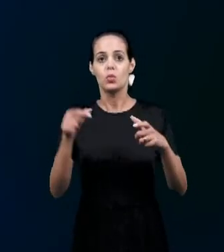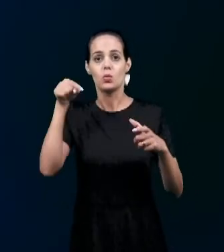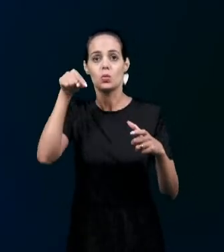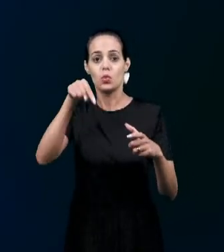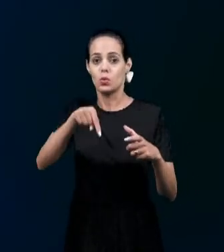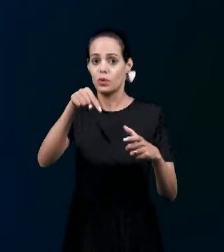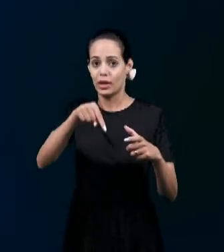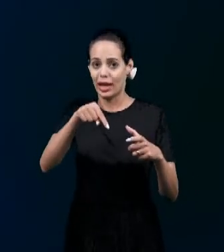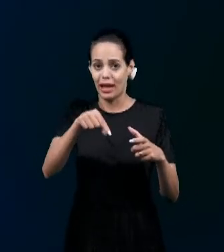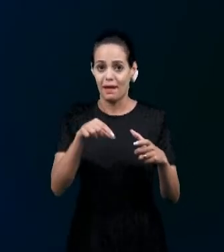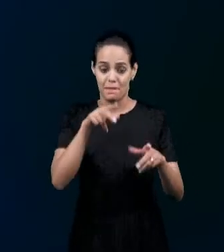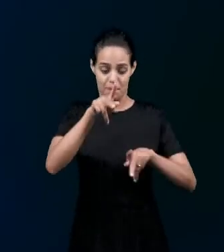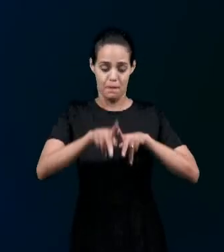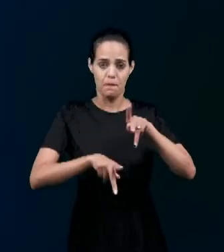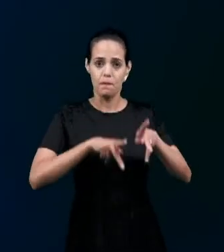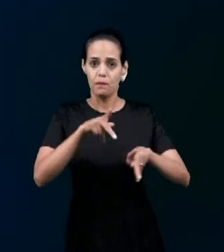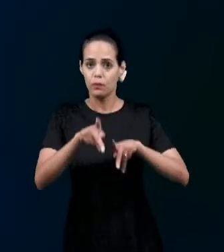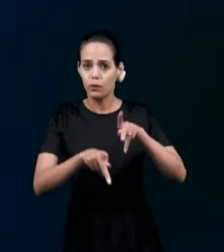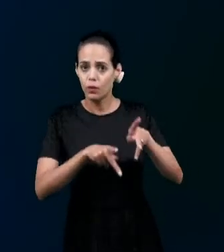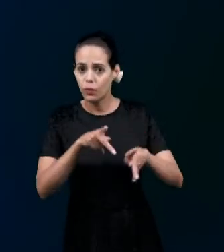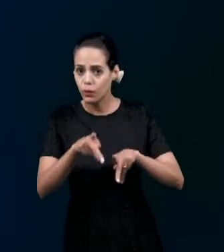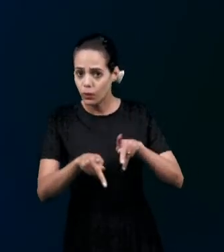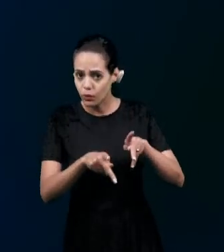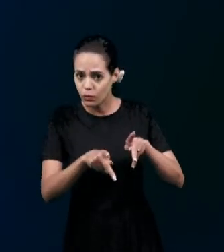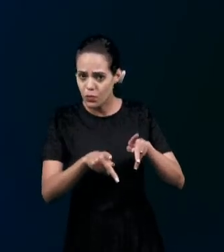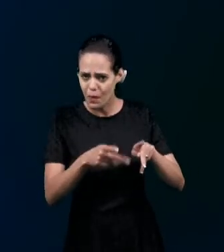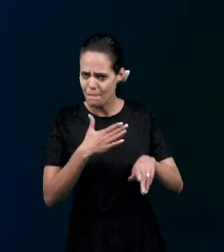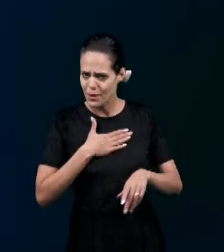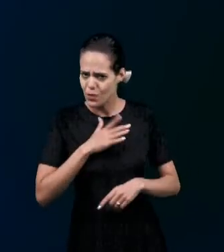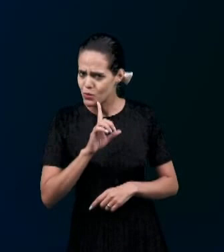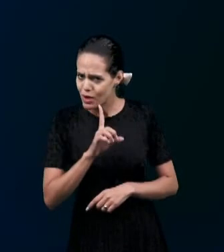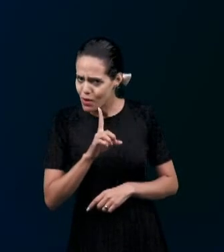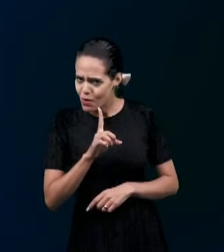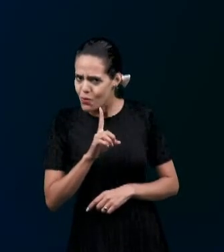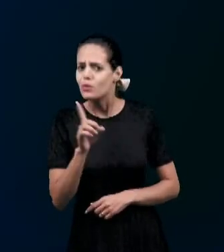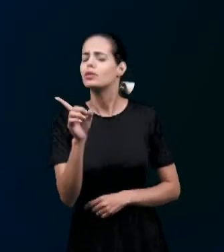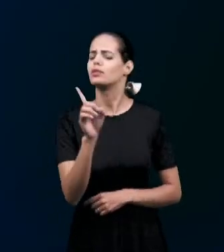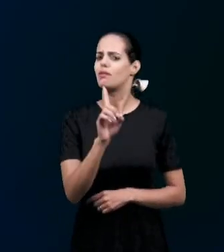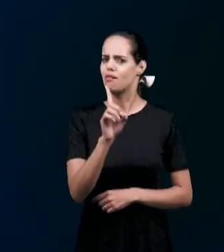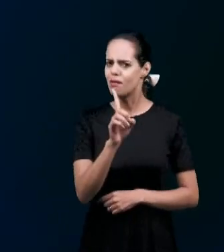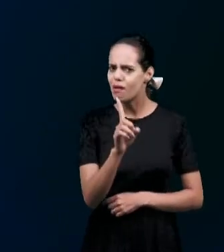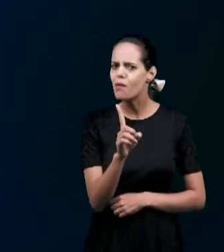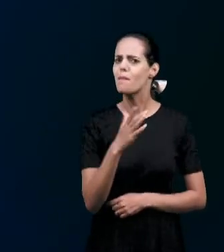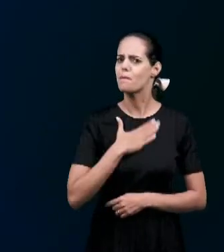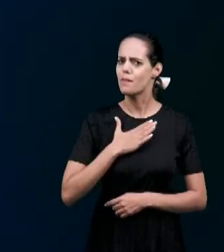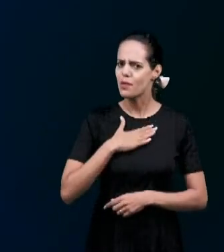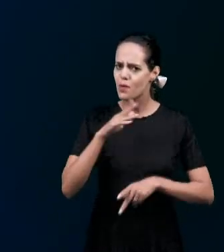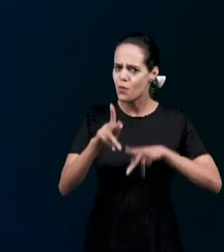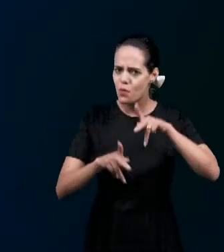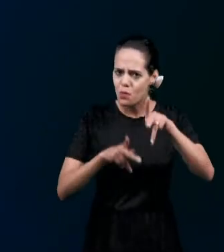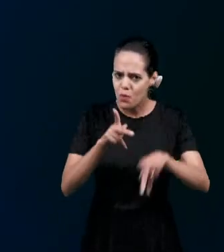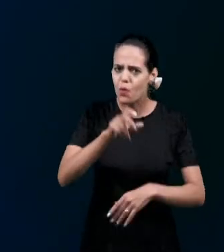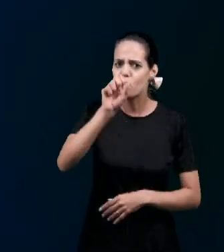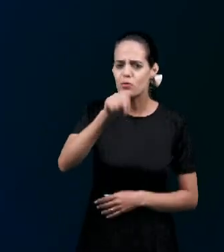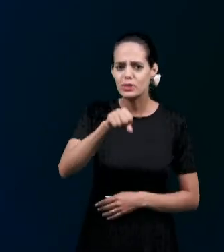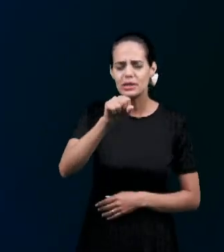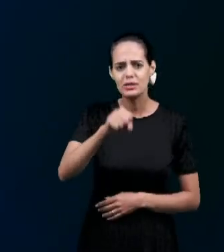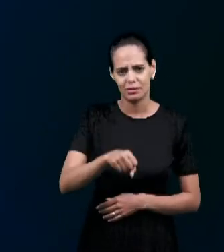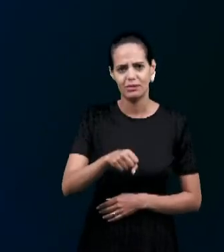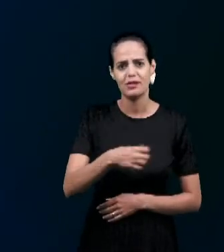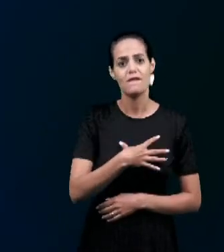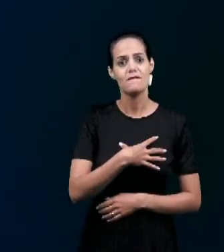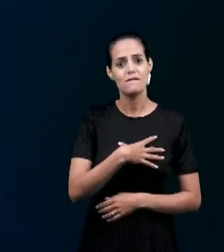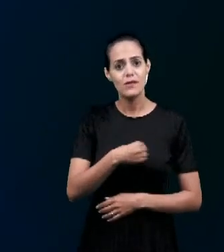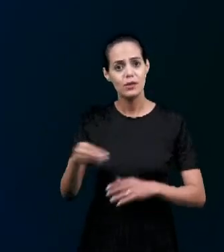não sois Meu povo Aí serão Chamados Filhos Do Deus vivo Também